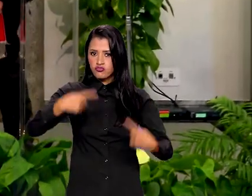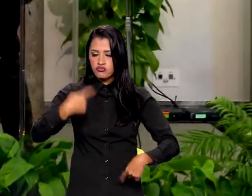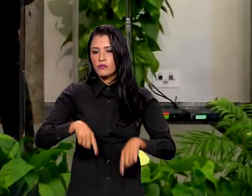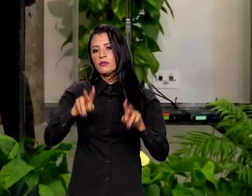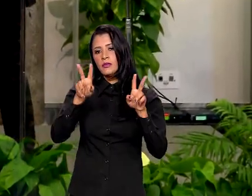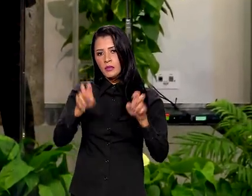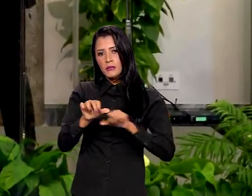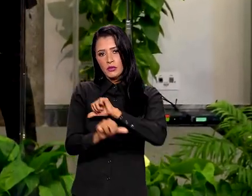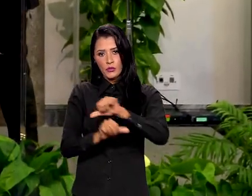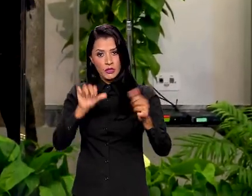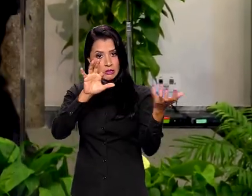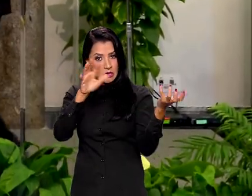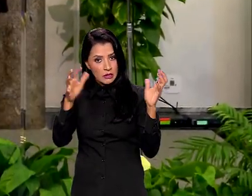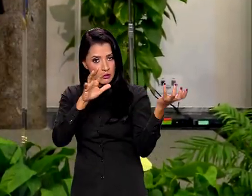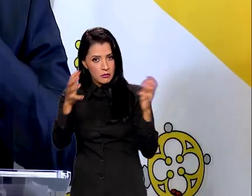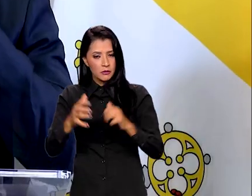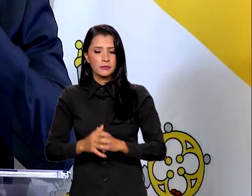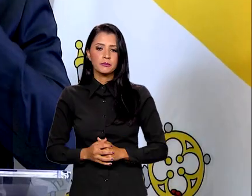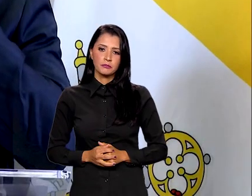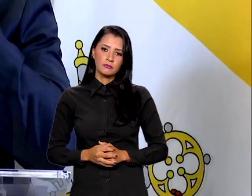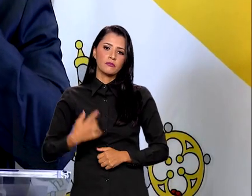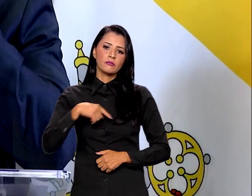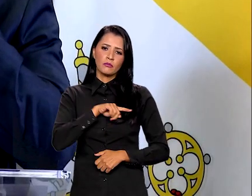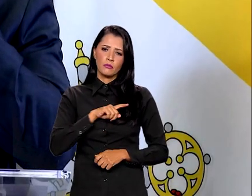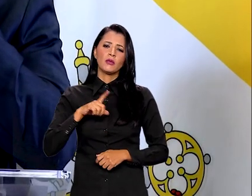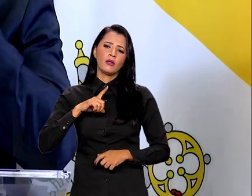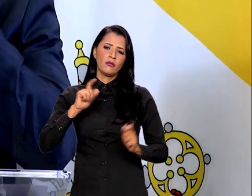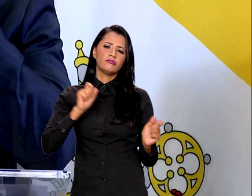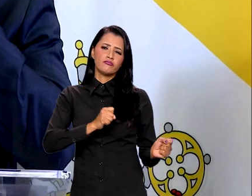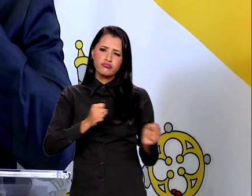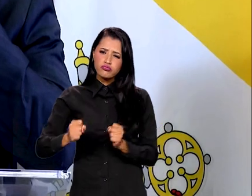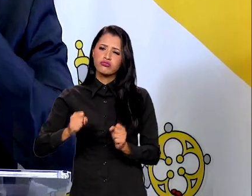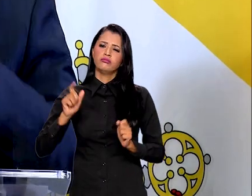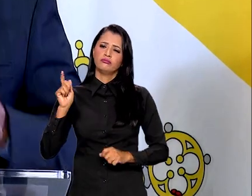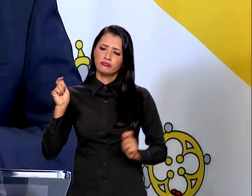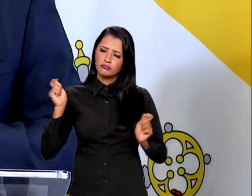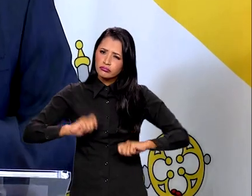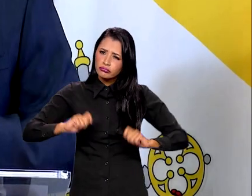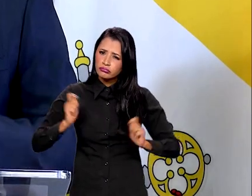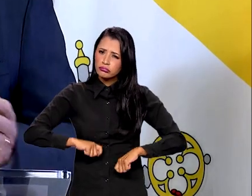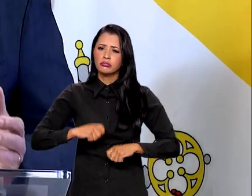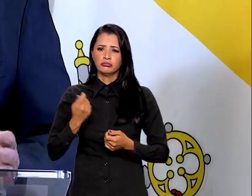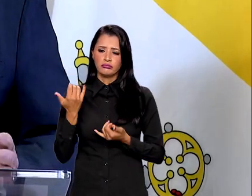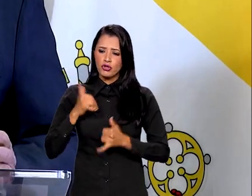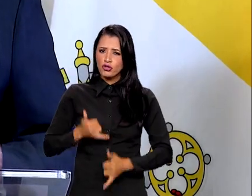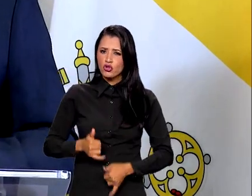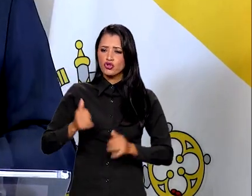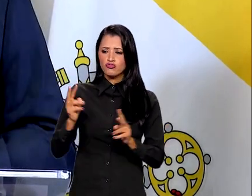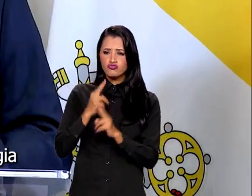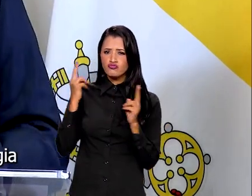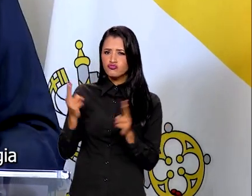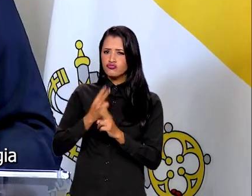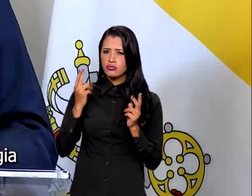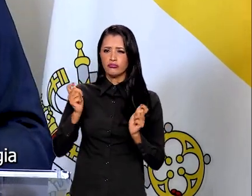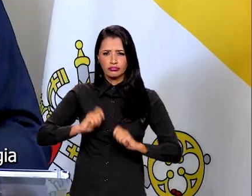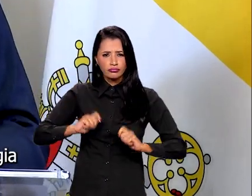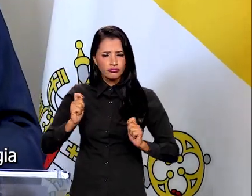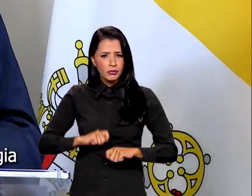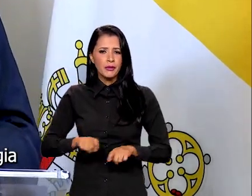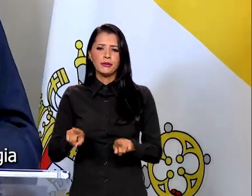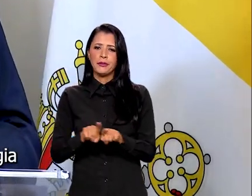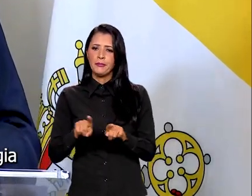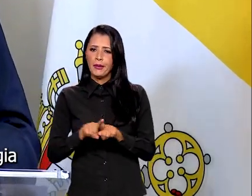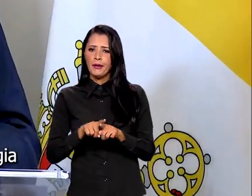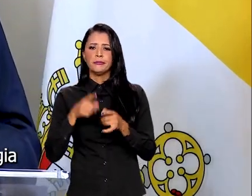discussões sobre mudança do clima. Nós temos um potencial de energia eólica extraordinário, nós temos um